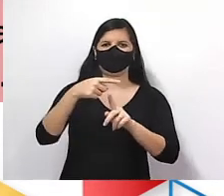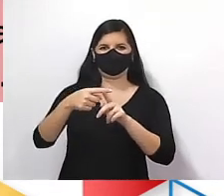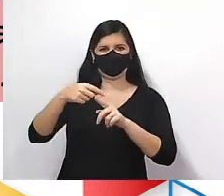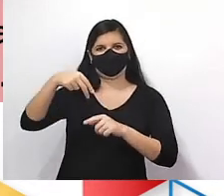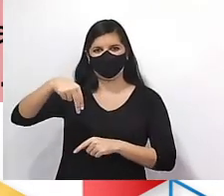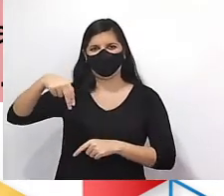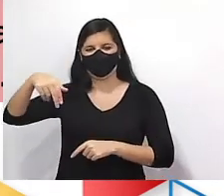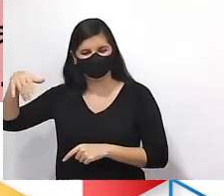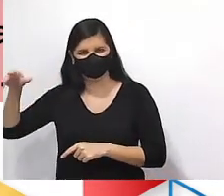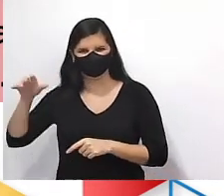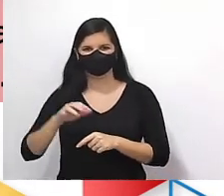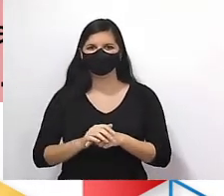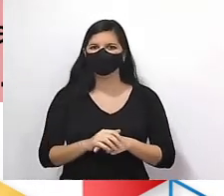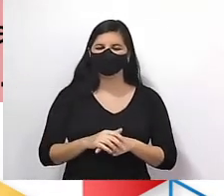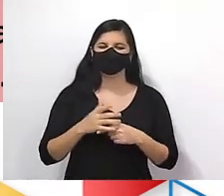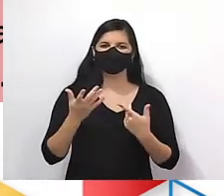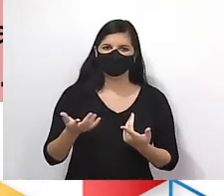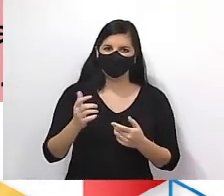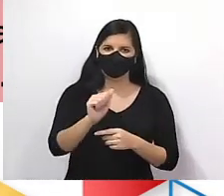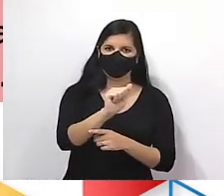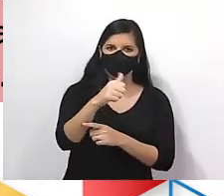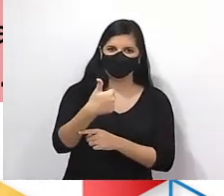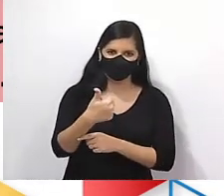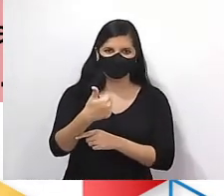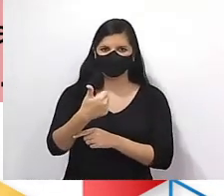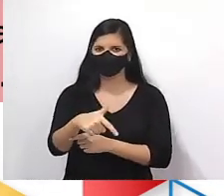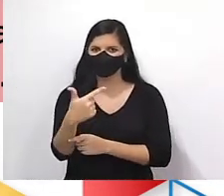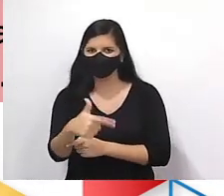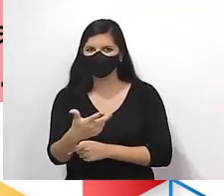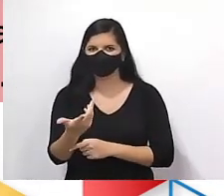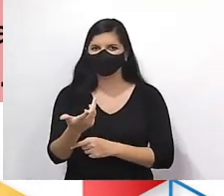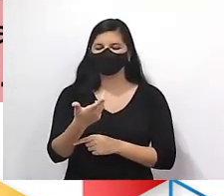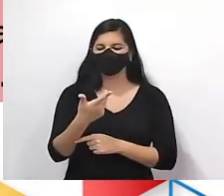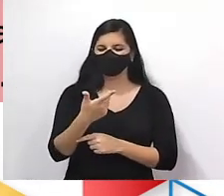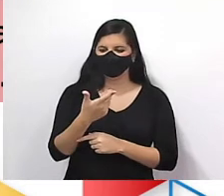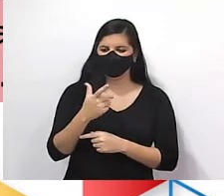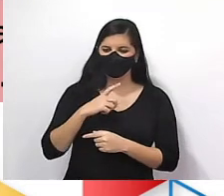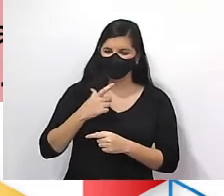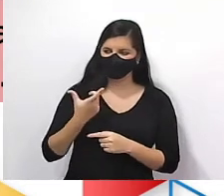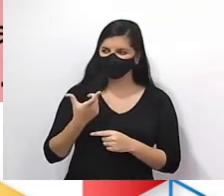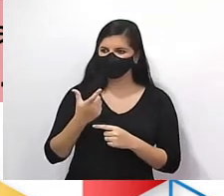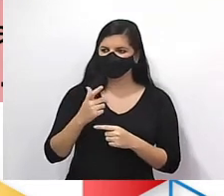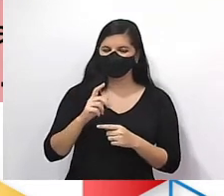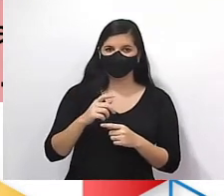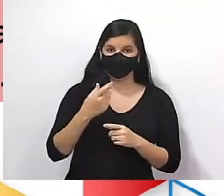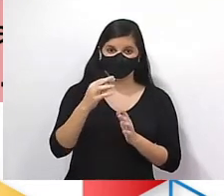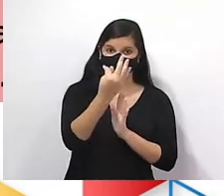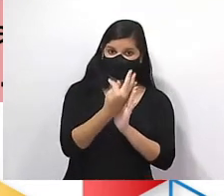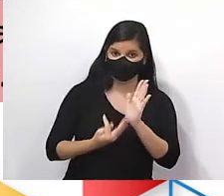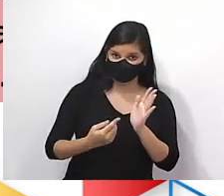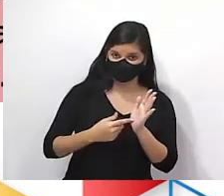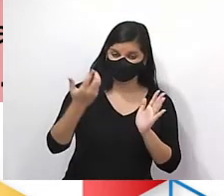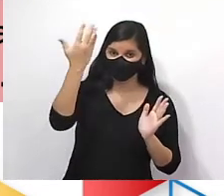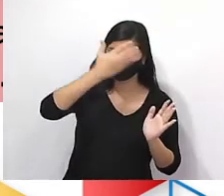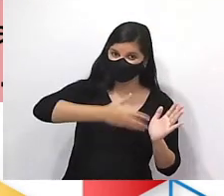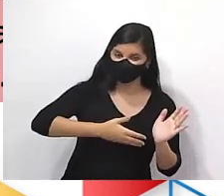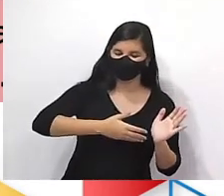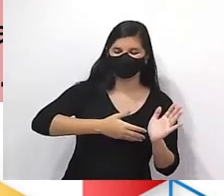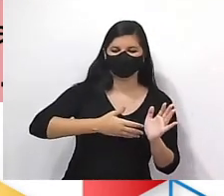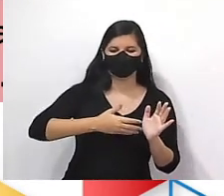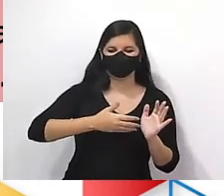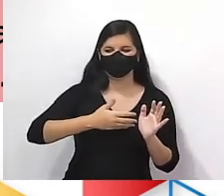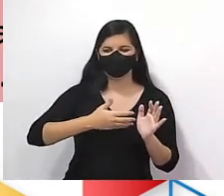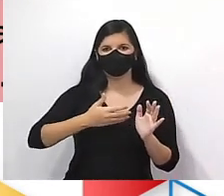N, ou o A1 não foi dado. Mas o texto traz pra mim claramente